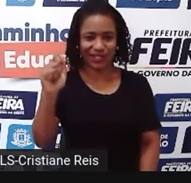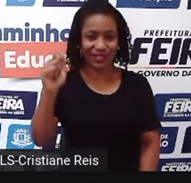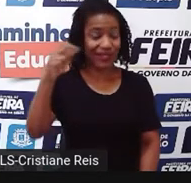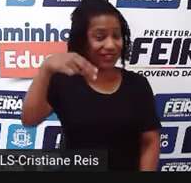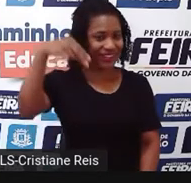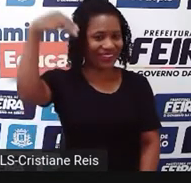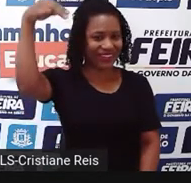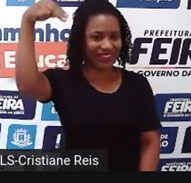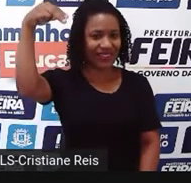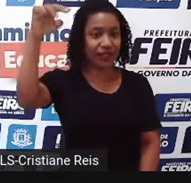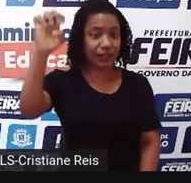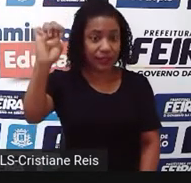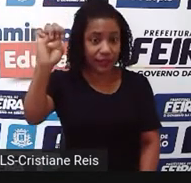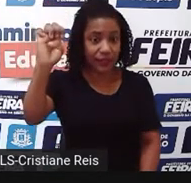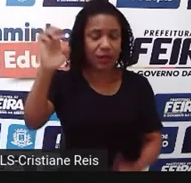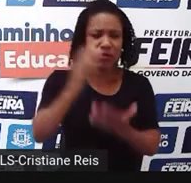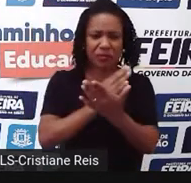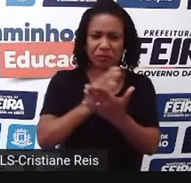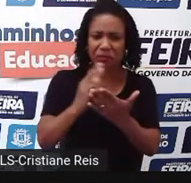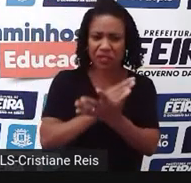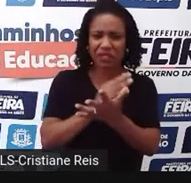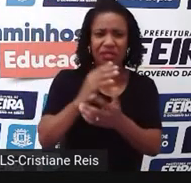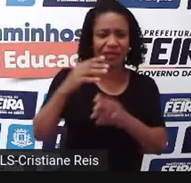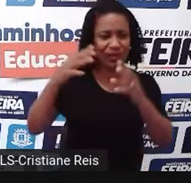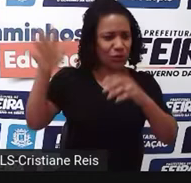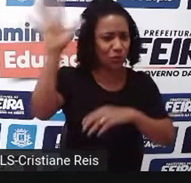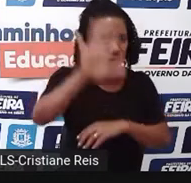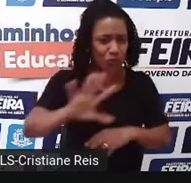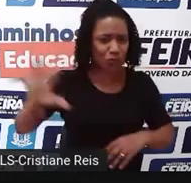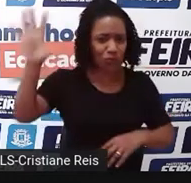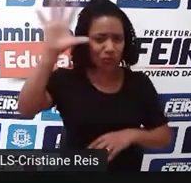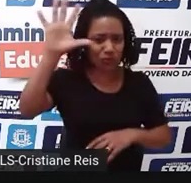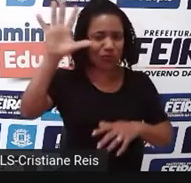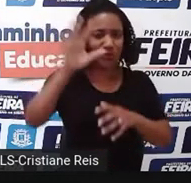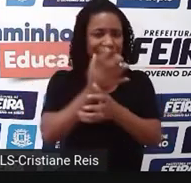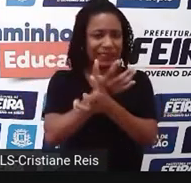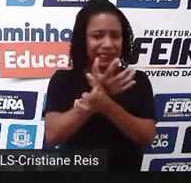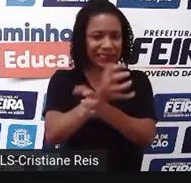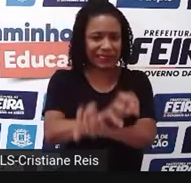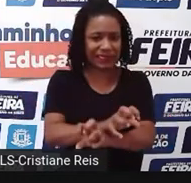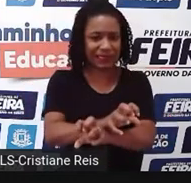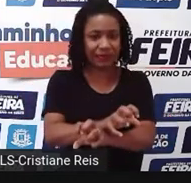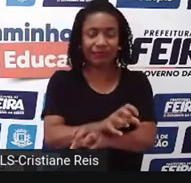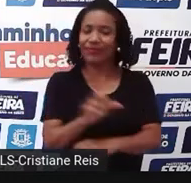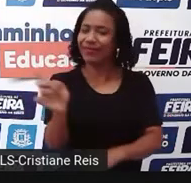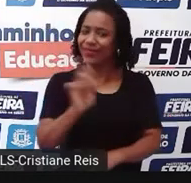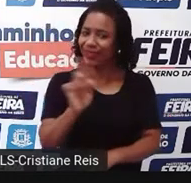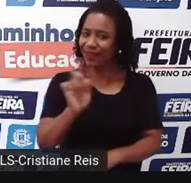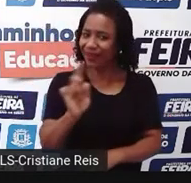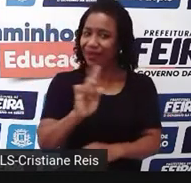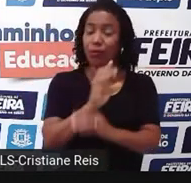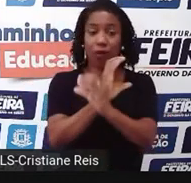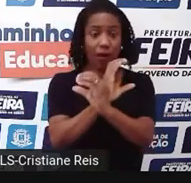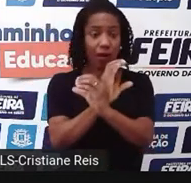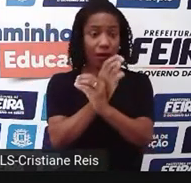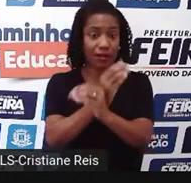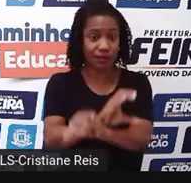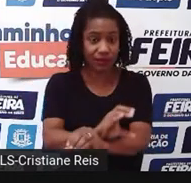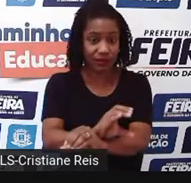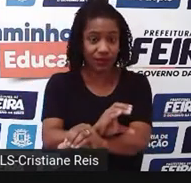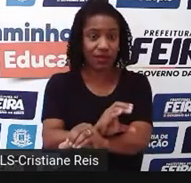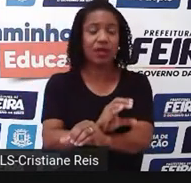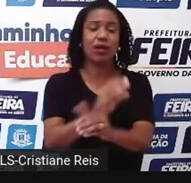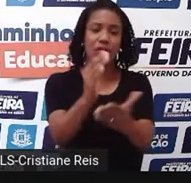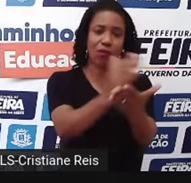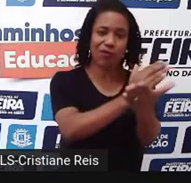realidade não é. A gente tem esse campinho aqui, esse espaço do cerrado, o espaço da Caatinga. A gente ainda tem aqui essa